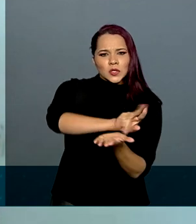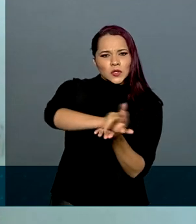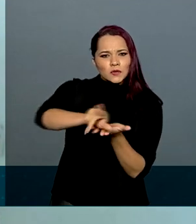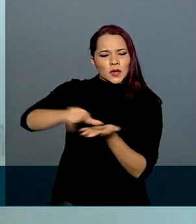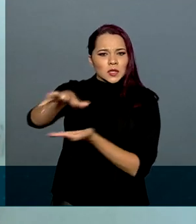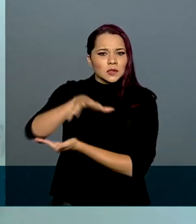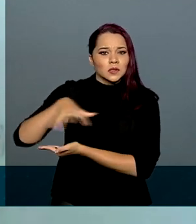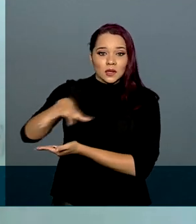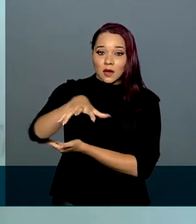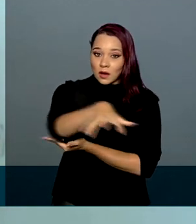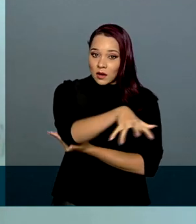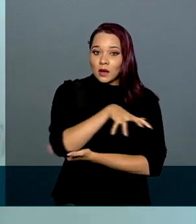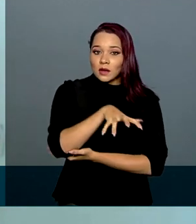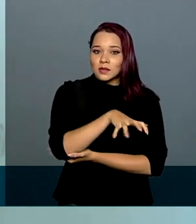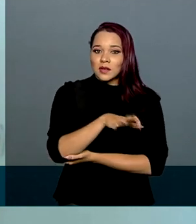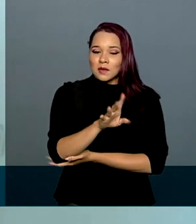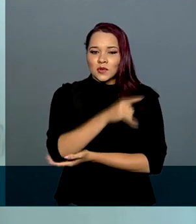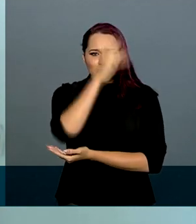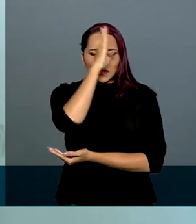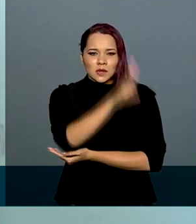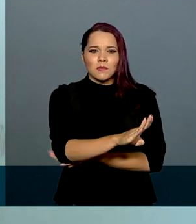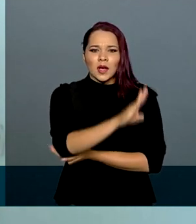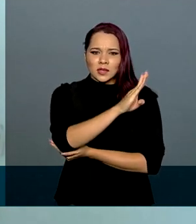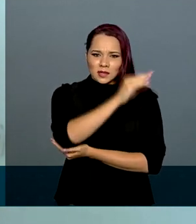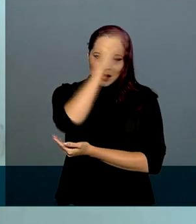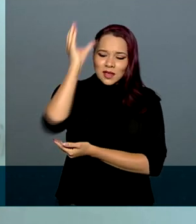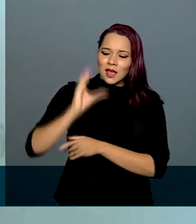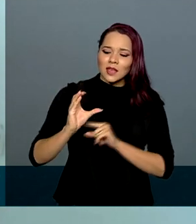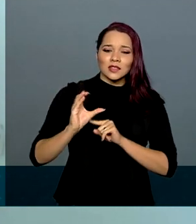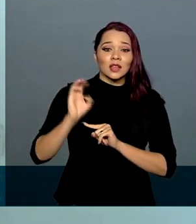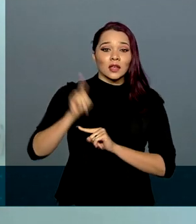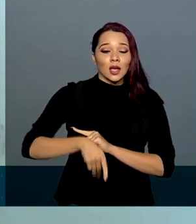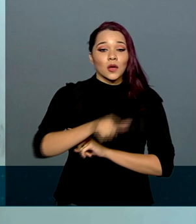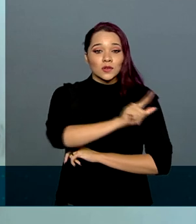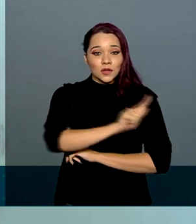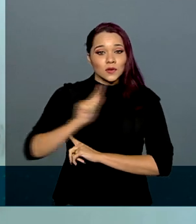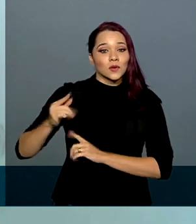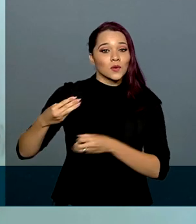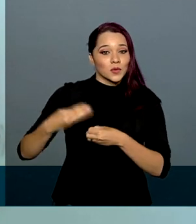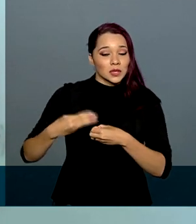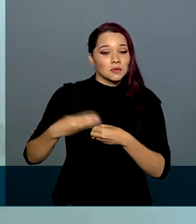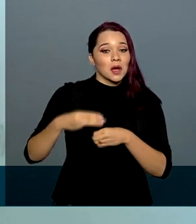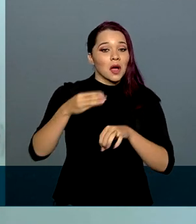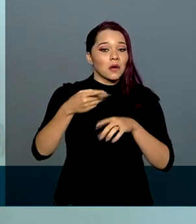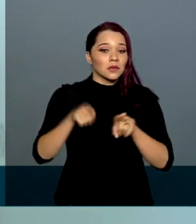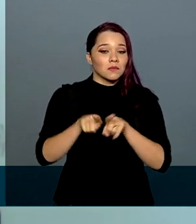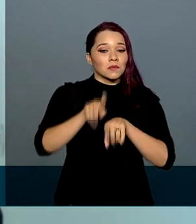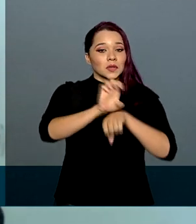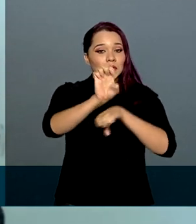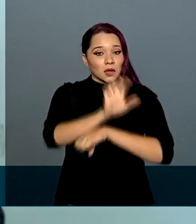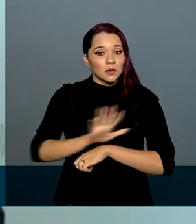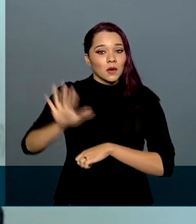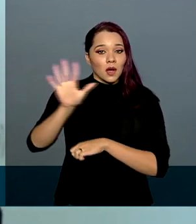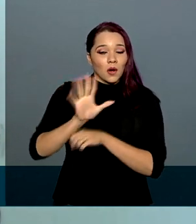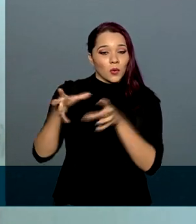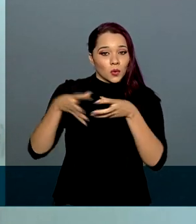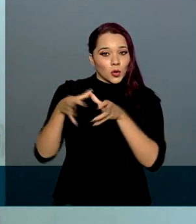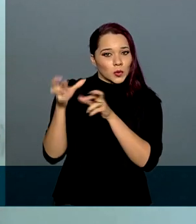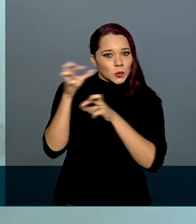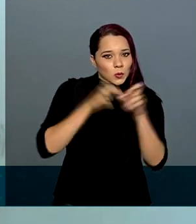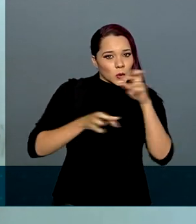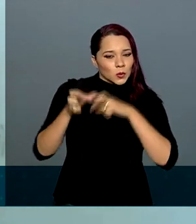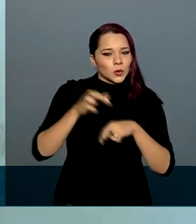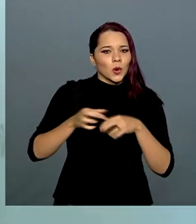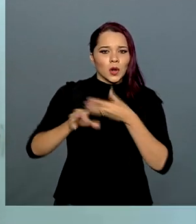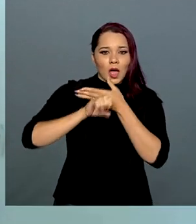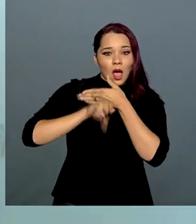dimensões para os nossos principais clientes, que são os gestores municipais e estaduais, os órgãos de controle, a